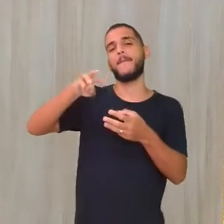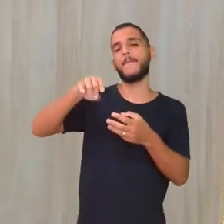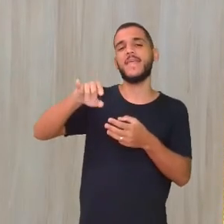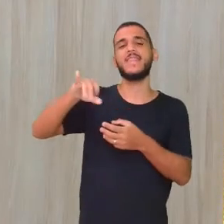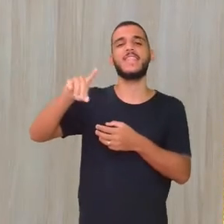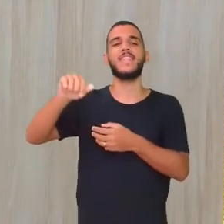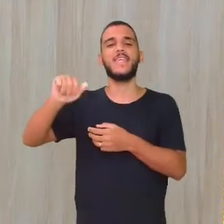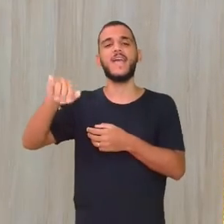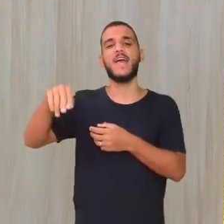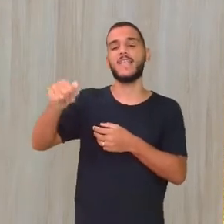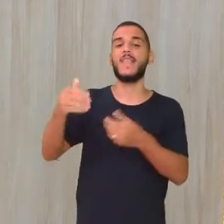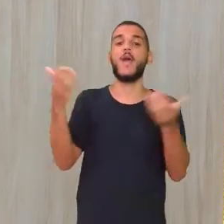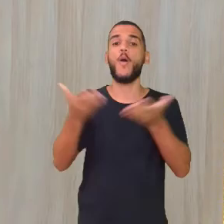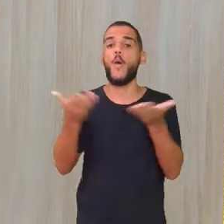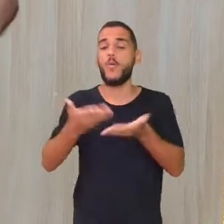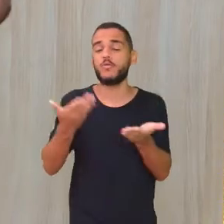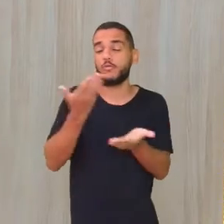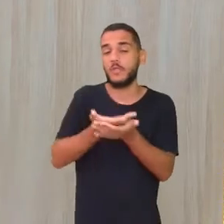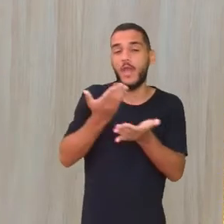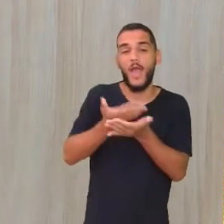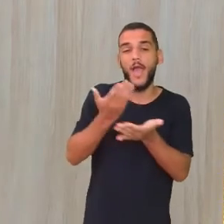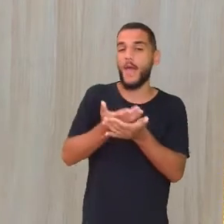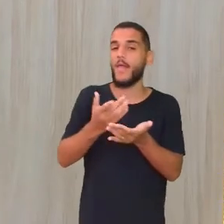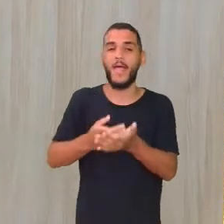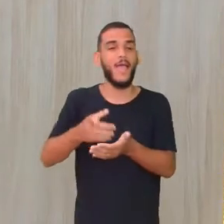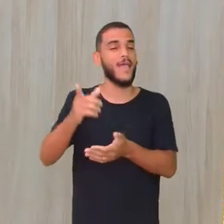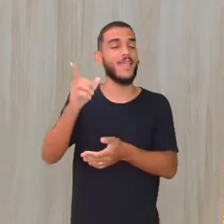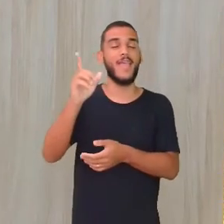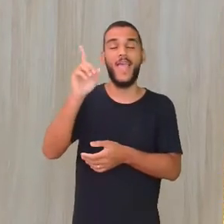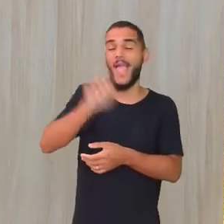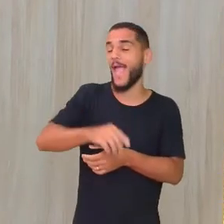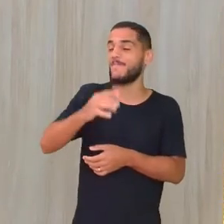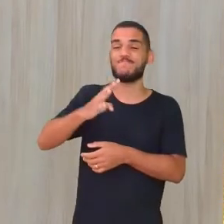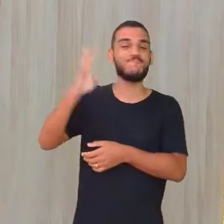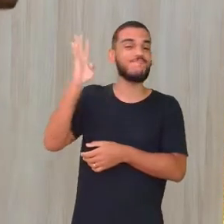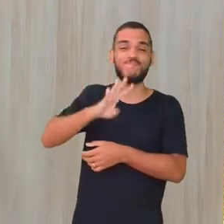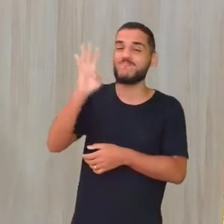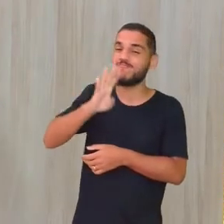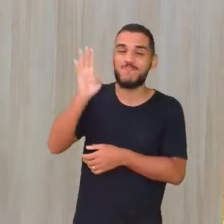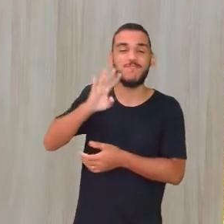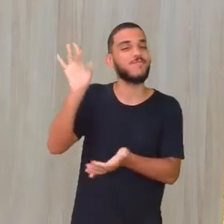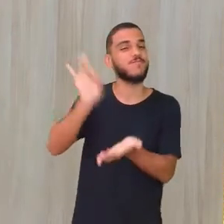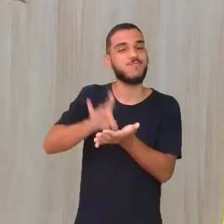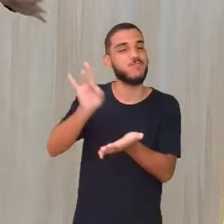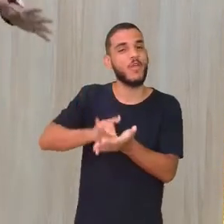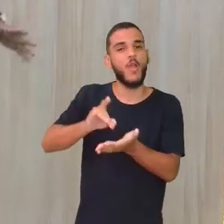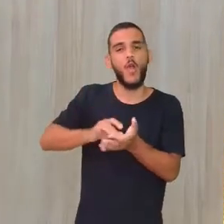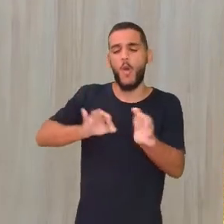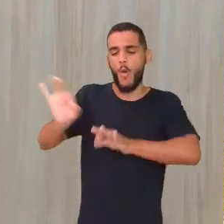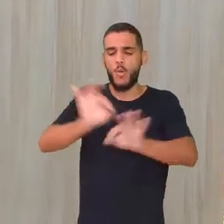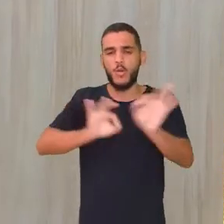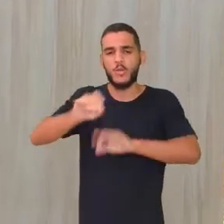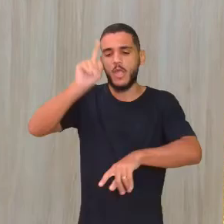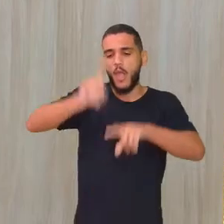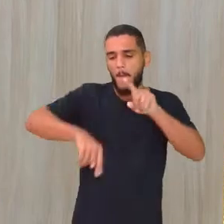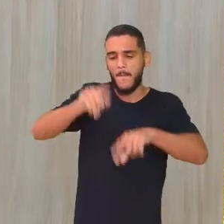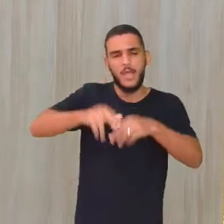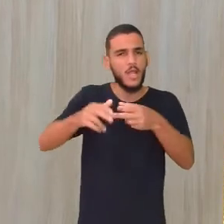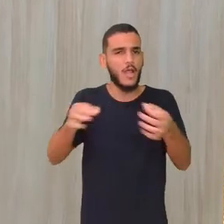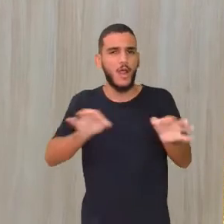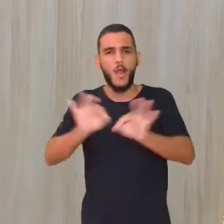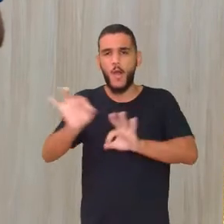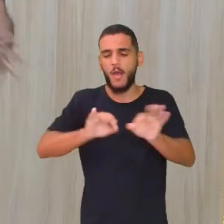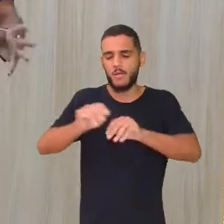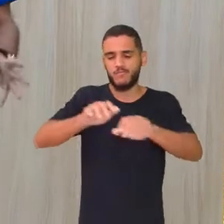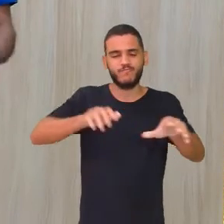rica E eu quero a sua participação aí na aula de hoje, vamos embora Quero que você separe seu ambiente de estudo para que a gente tenha